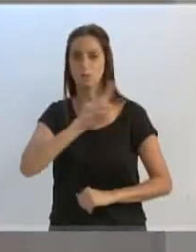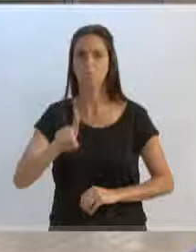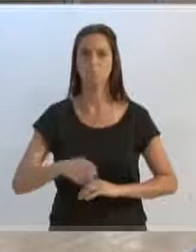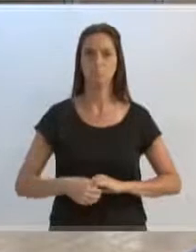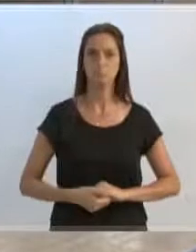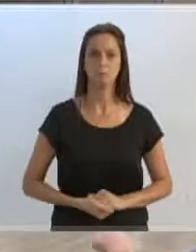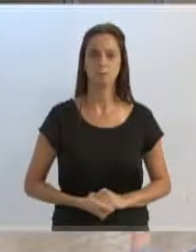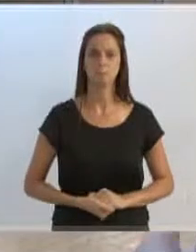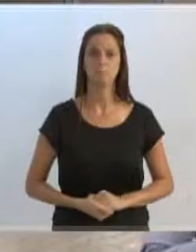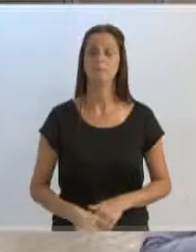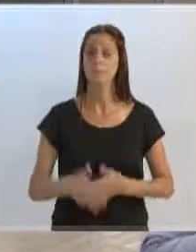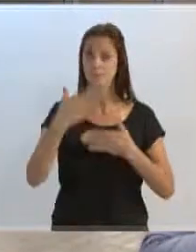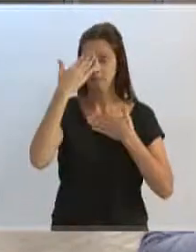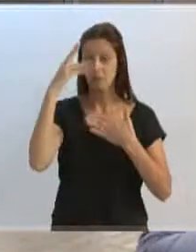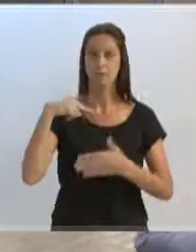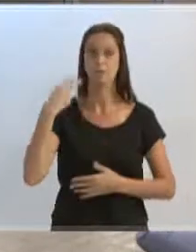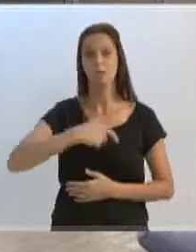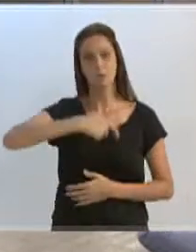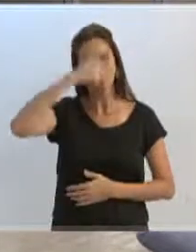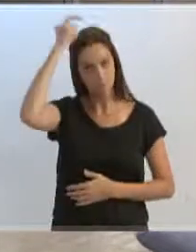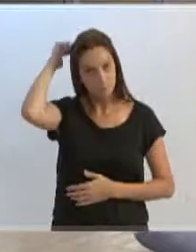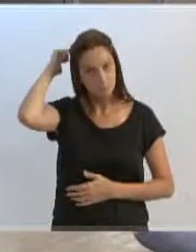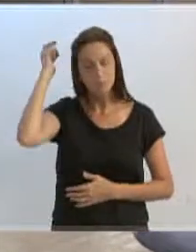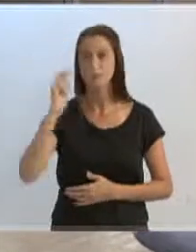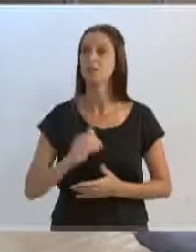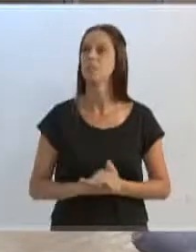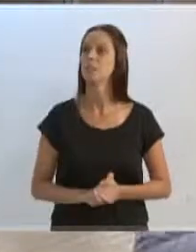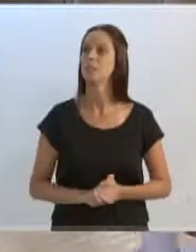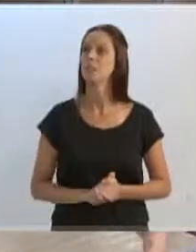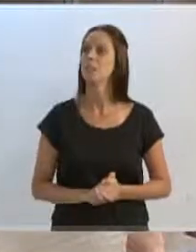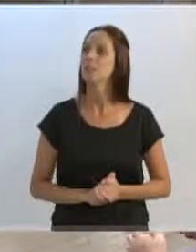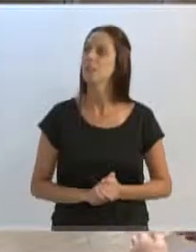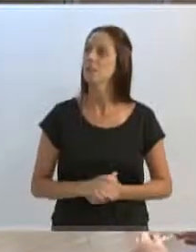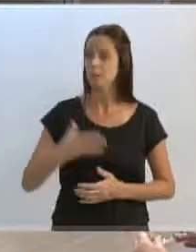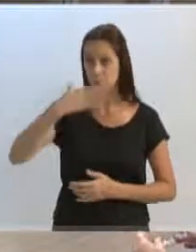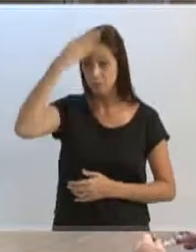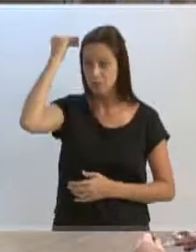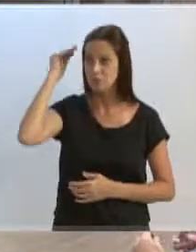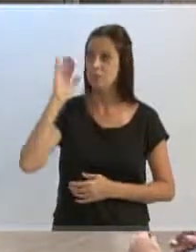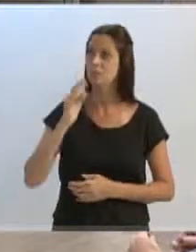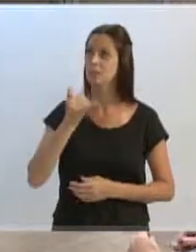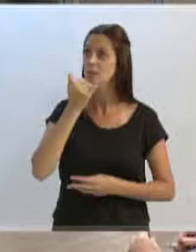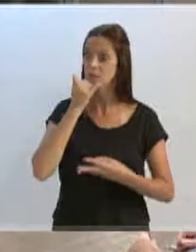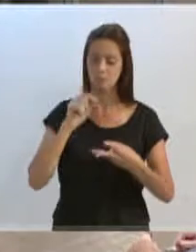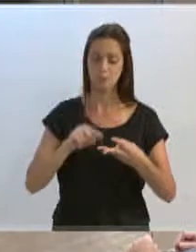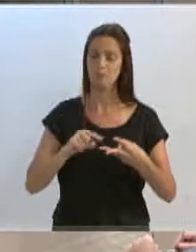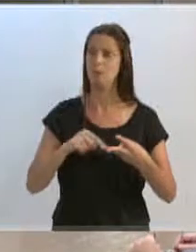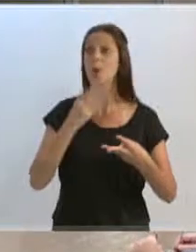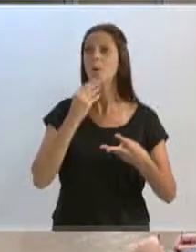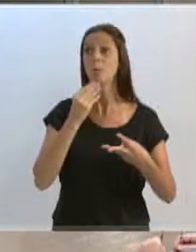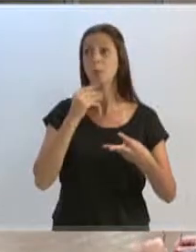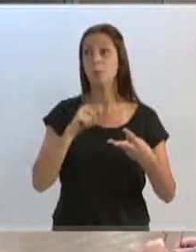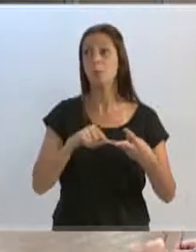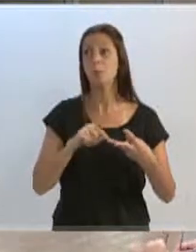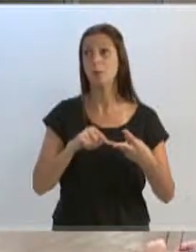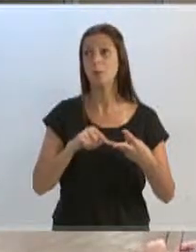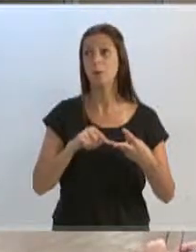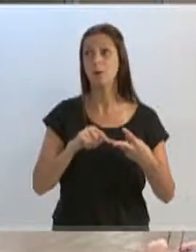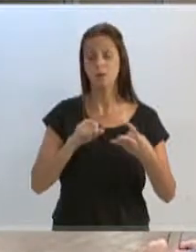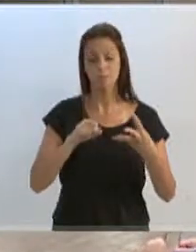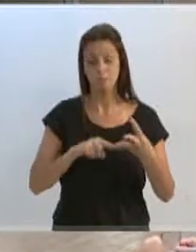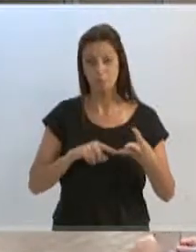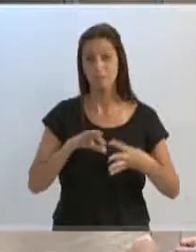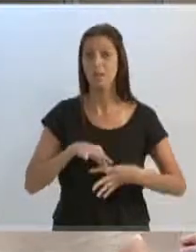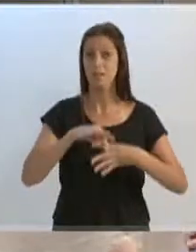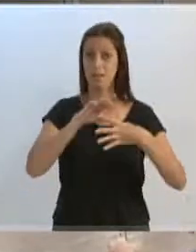Muito obrigado, vereador Alexandre Matias. Vereador Bruno, ainda está inscrito, V. Exª, então, como líder do governo,